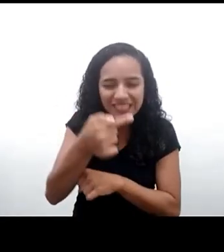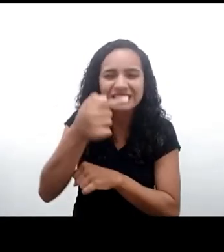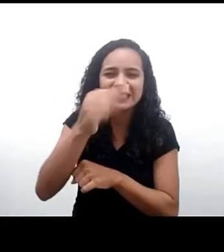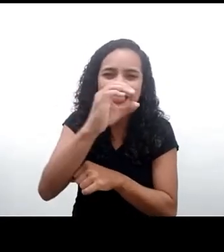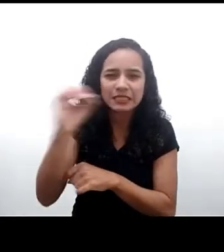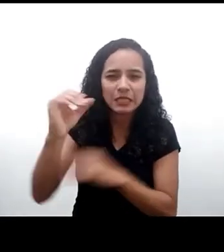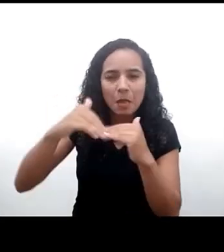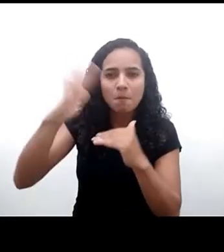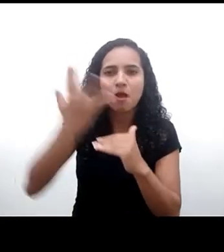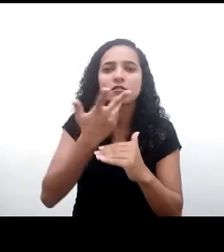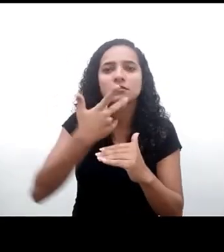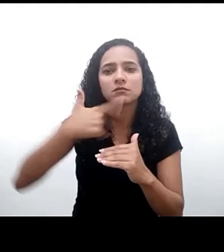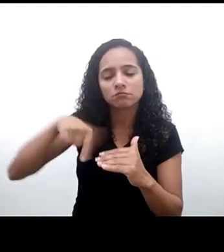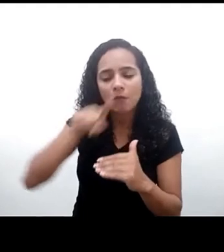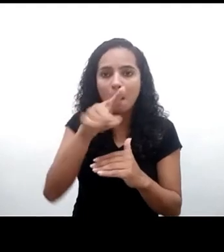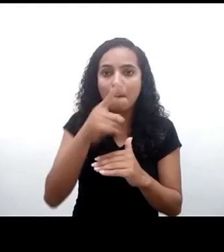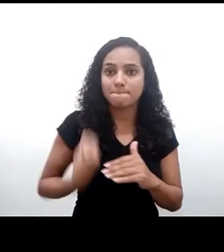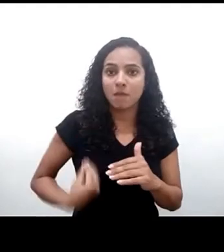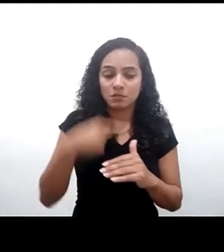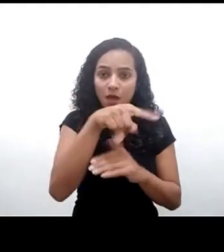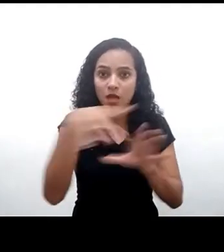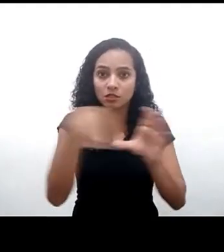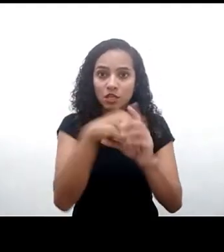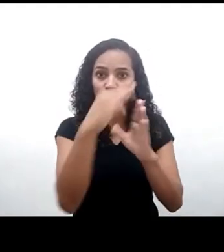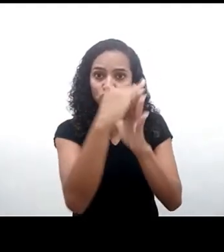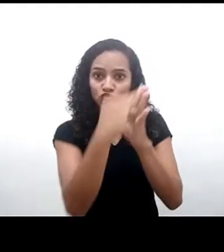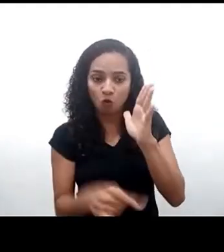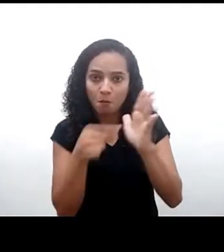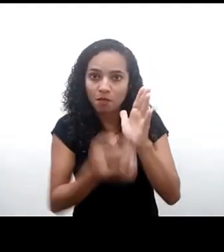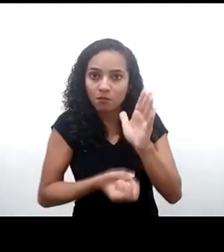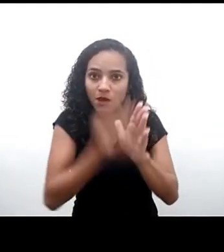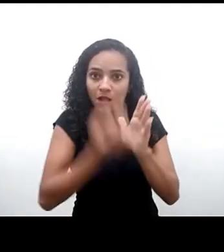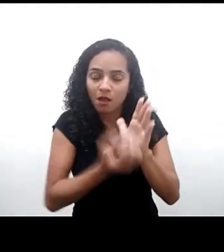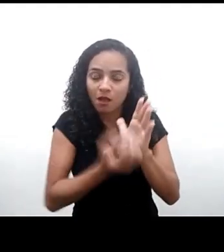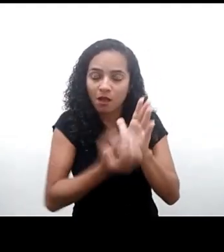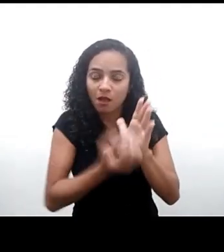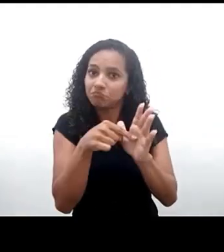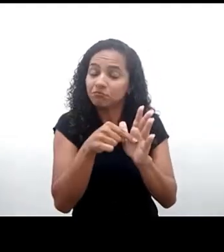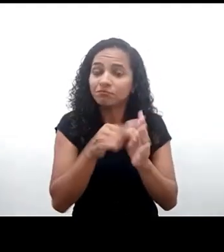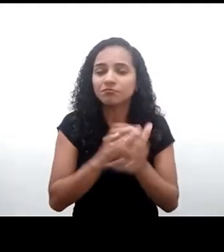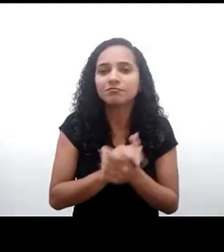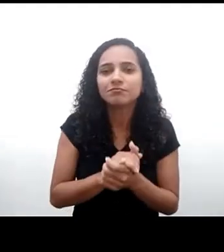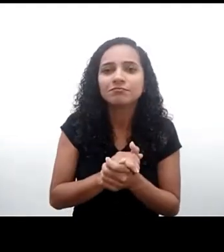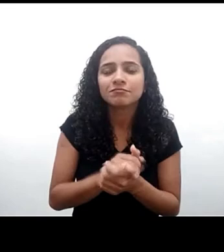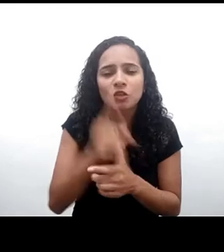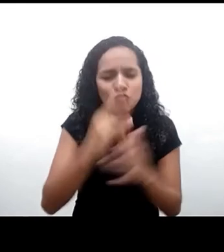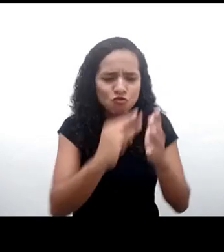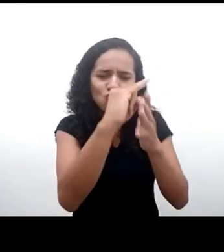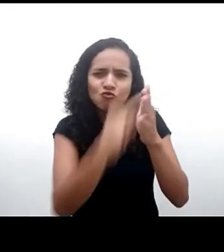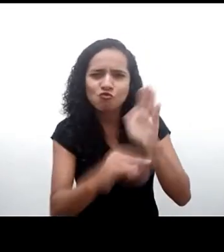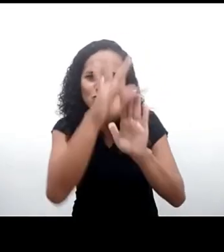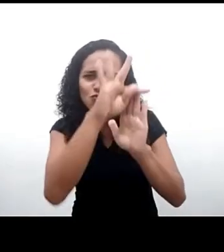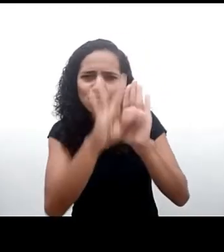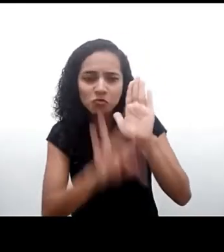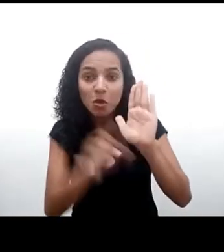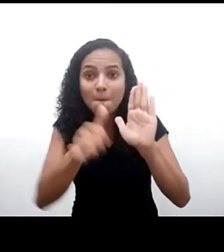construção do comentário geral. E o mais inovador é que no texto do comentário geral, por primeira